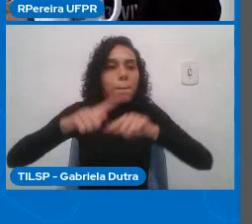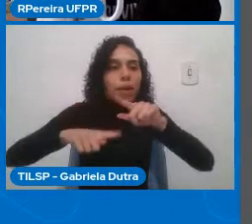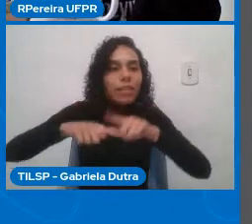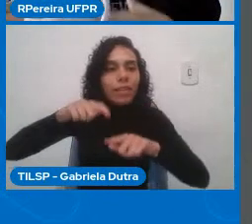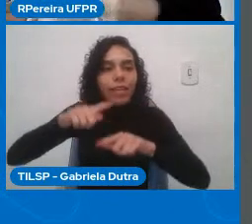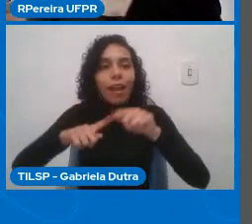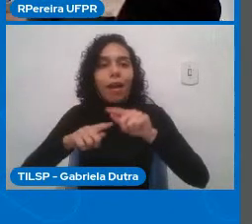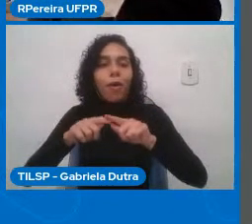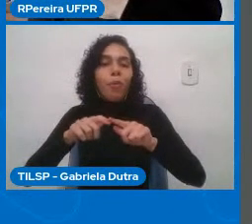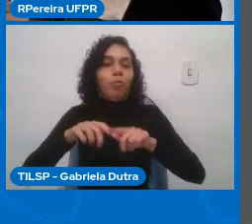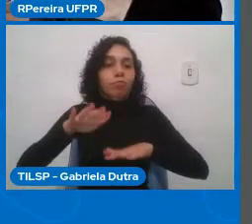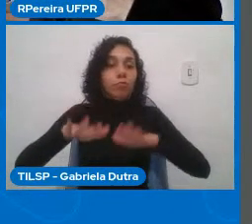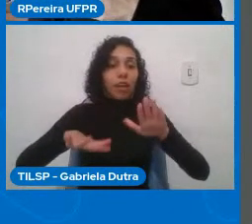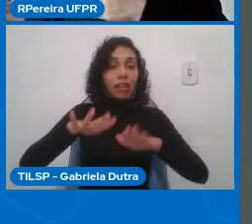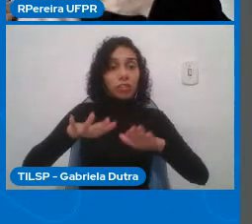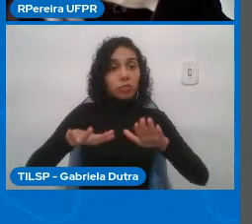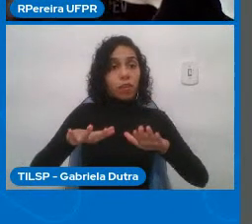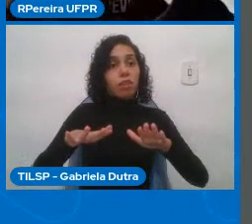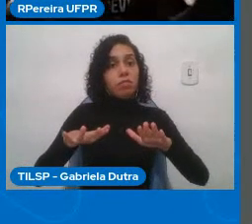tóxico e que ela é